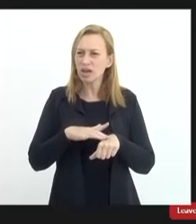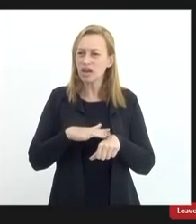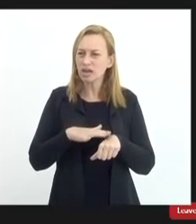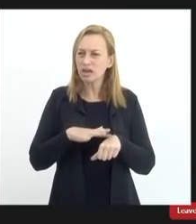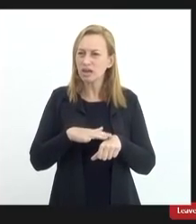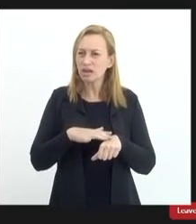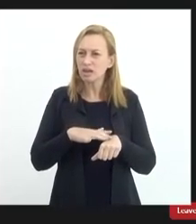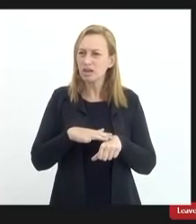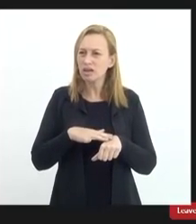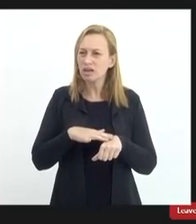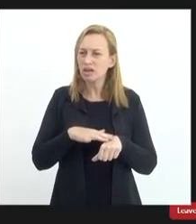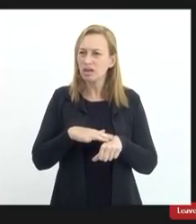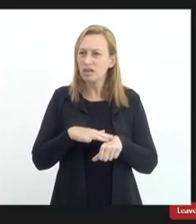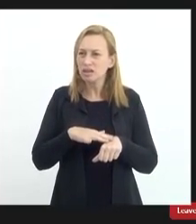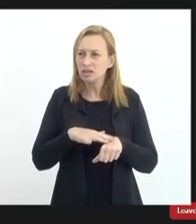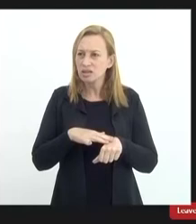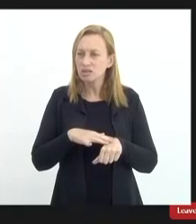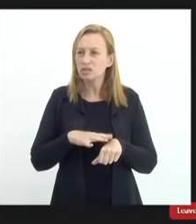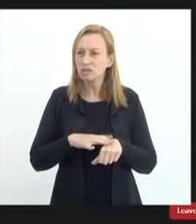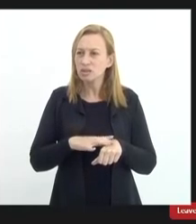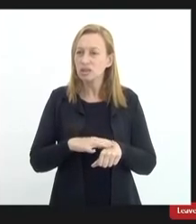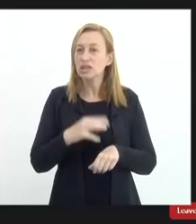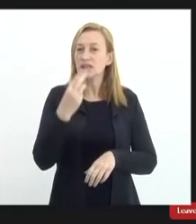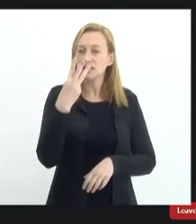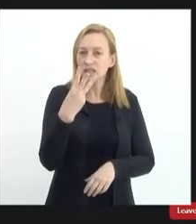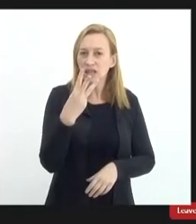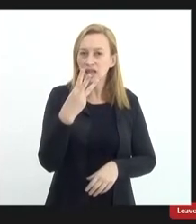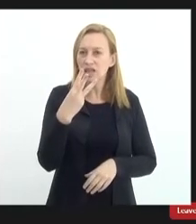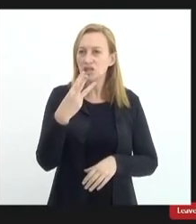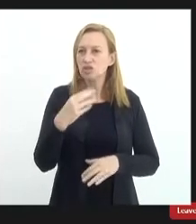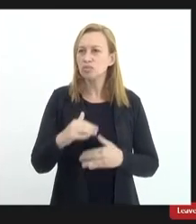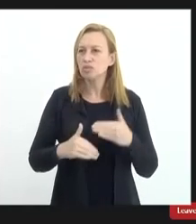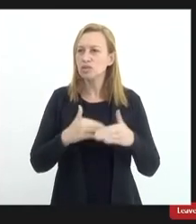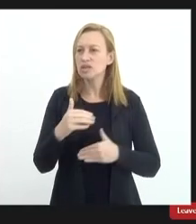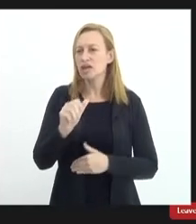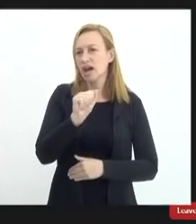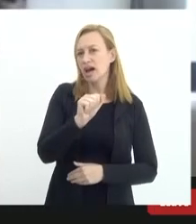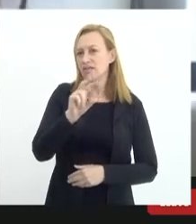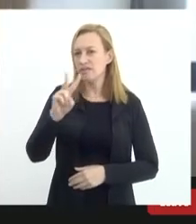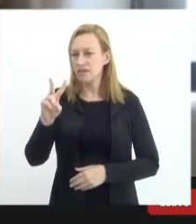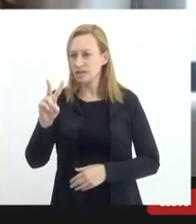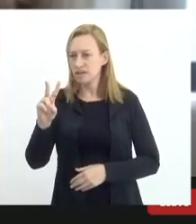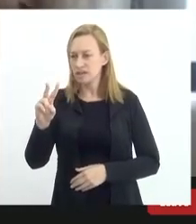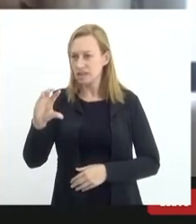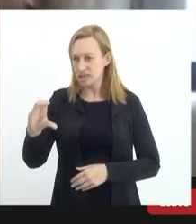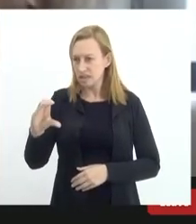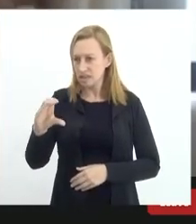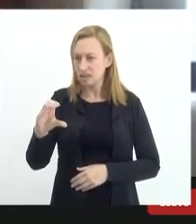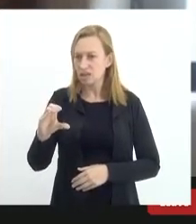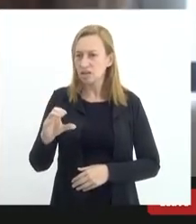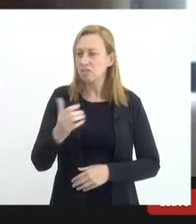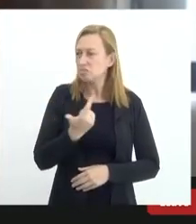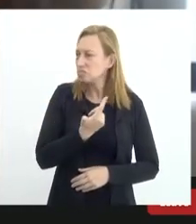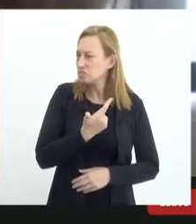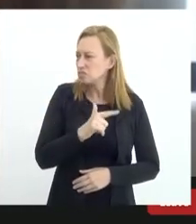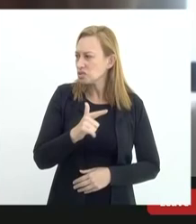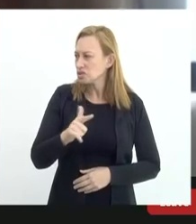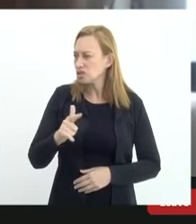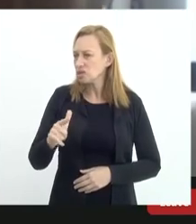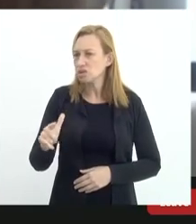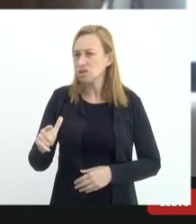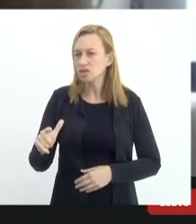três processos de AVC não tem mesmo não tem nenhum